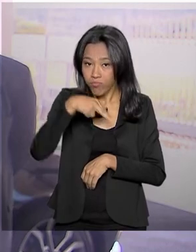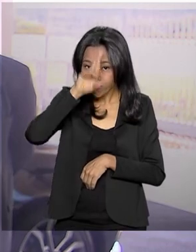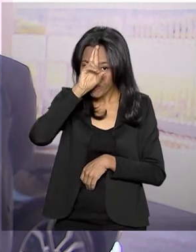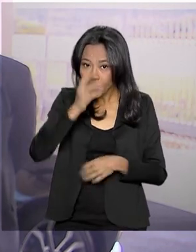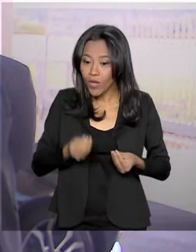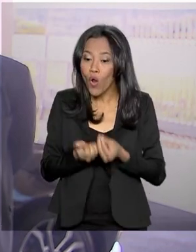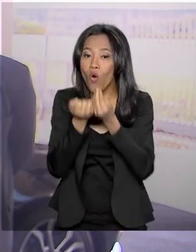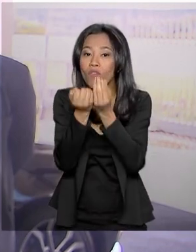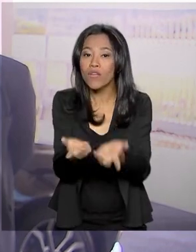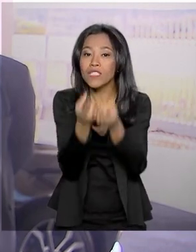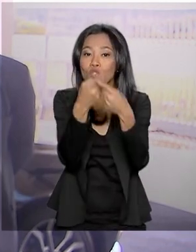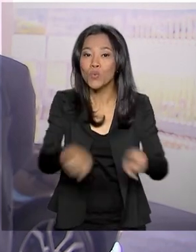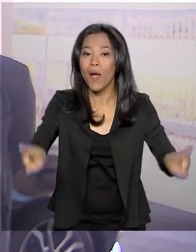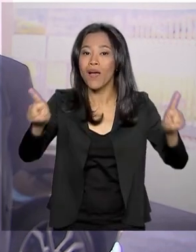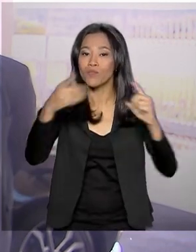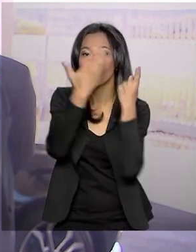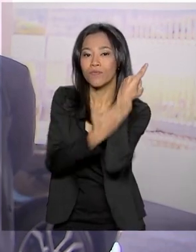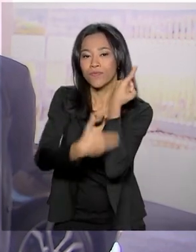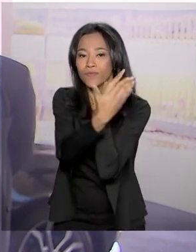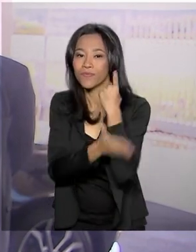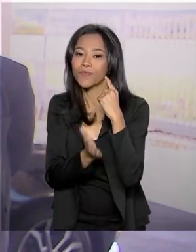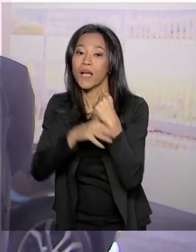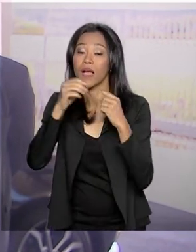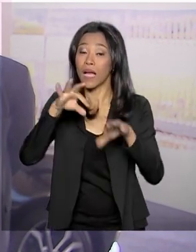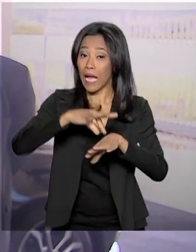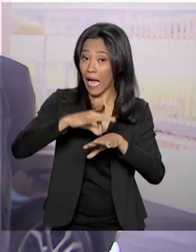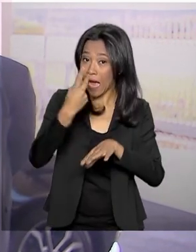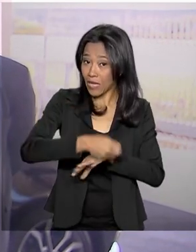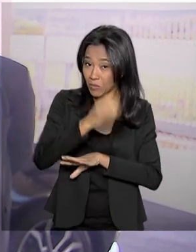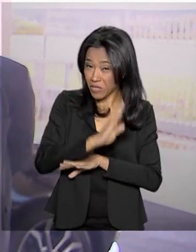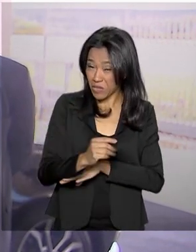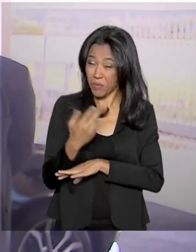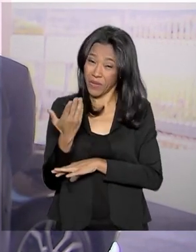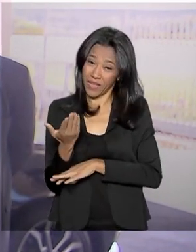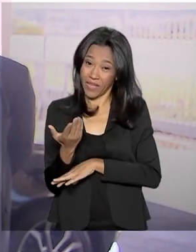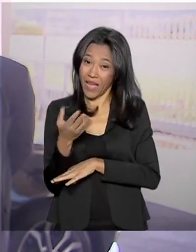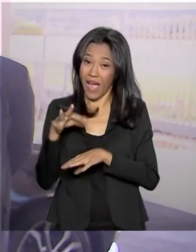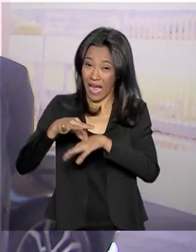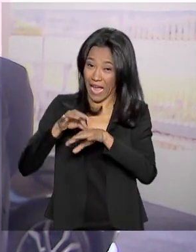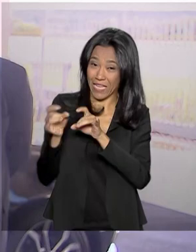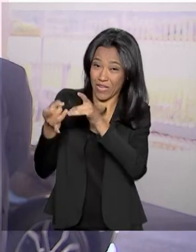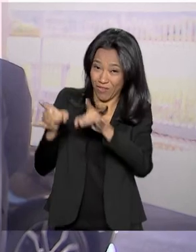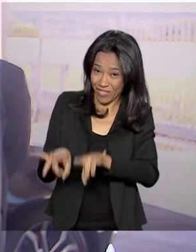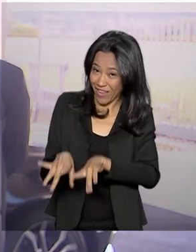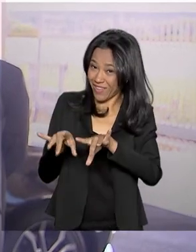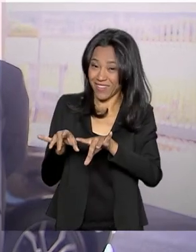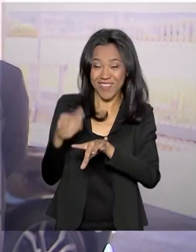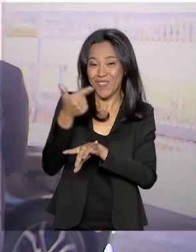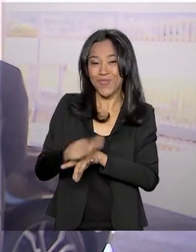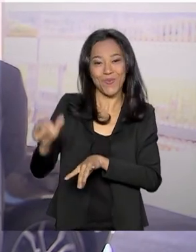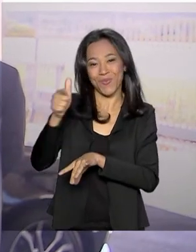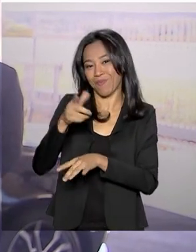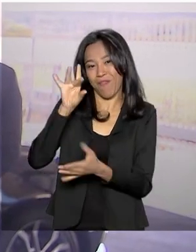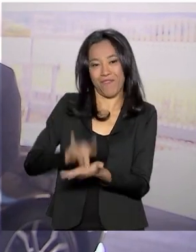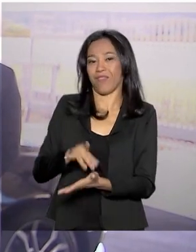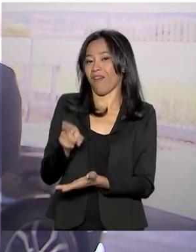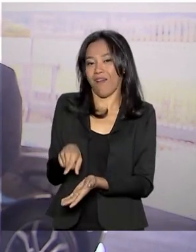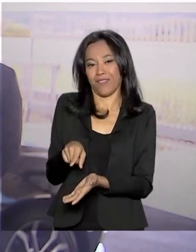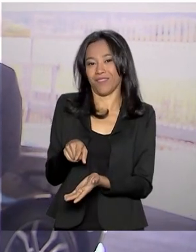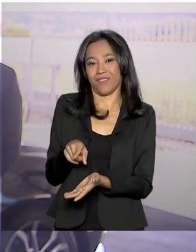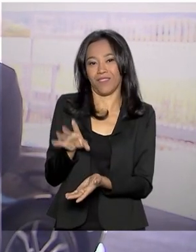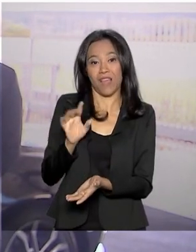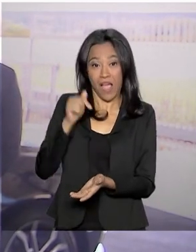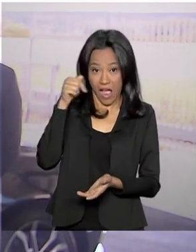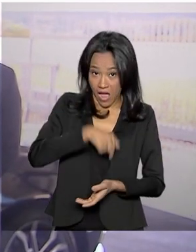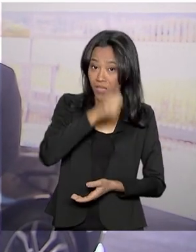churrasco com carne brasileira. Que o churrasco que eu come lá, com carne australiana, não tem graça, né? É genérico, churrasco genérico lá.